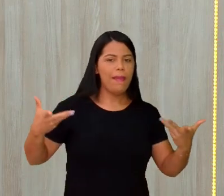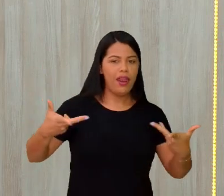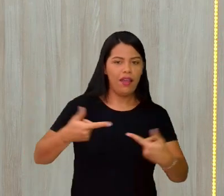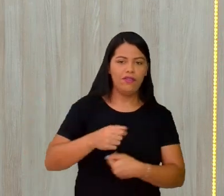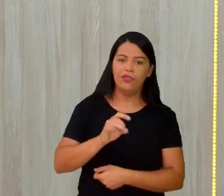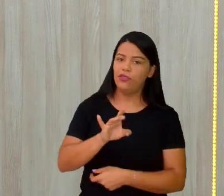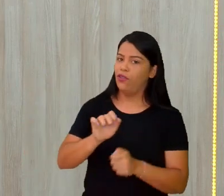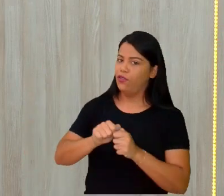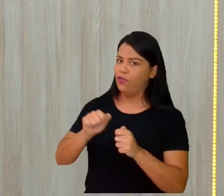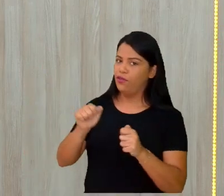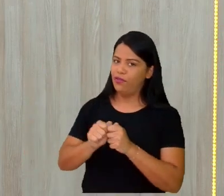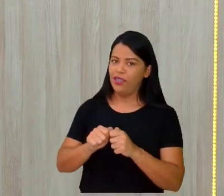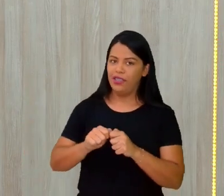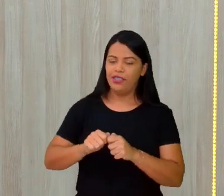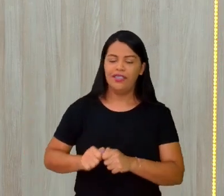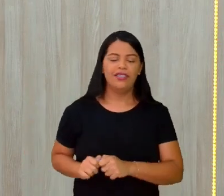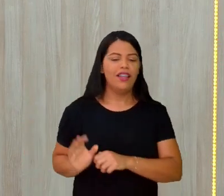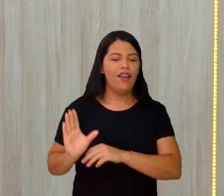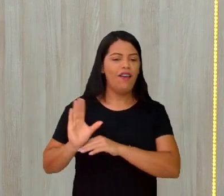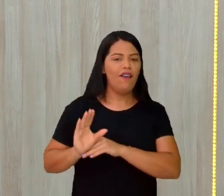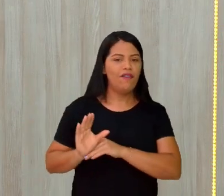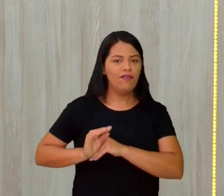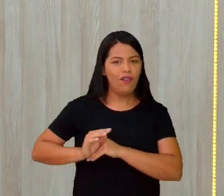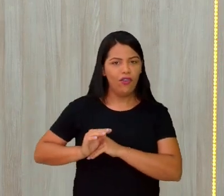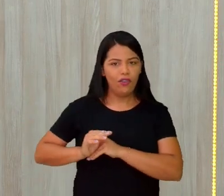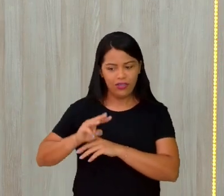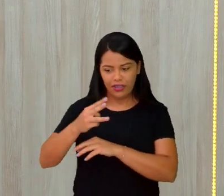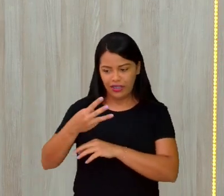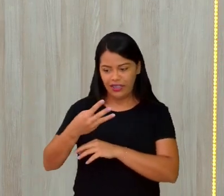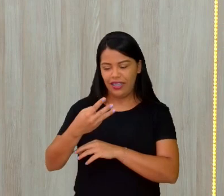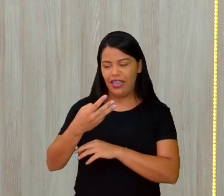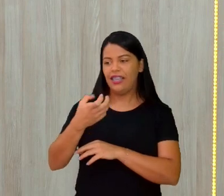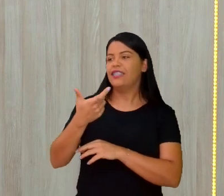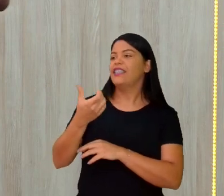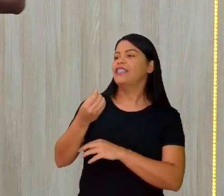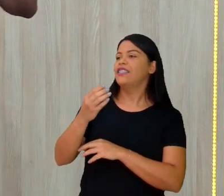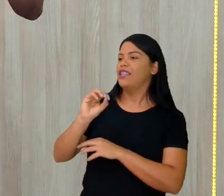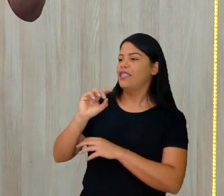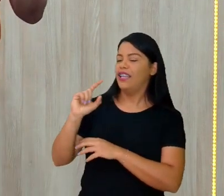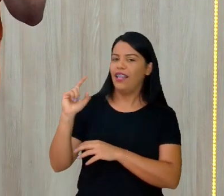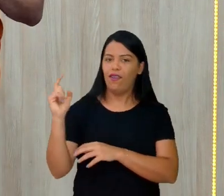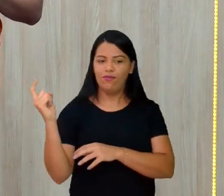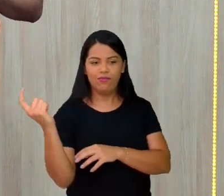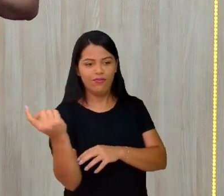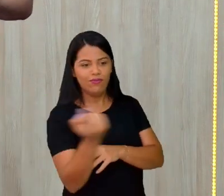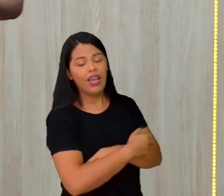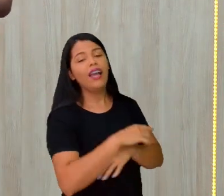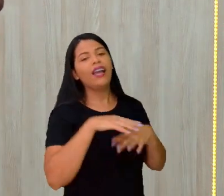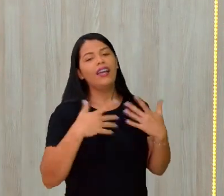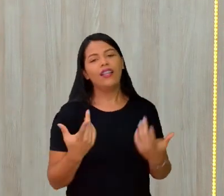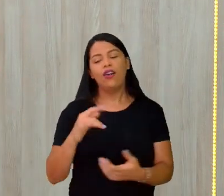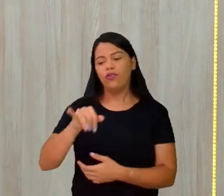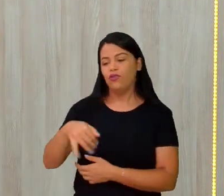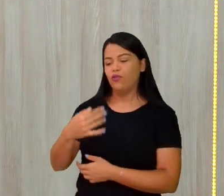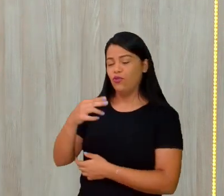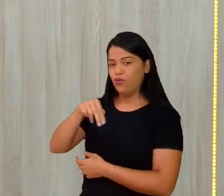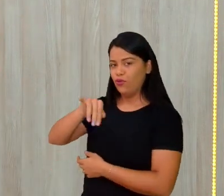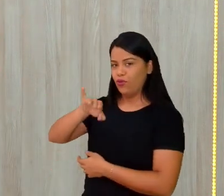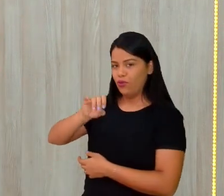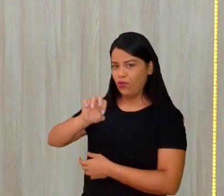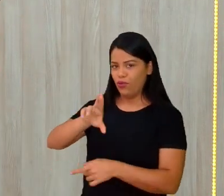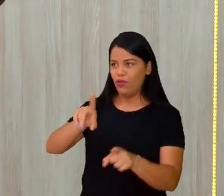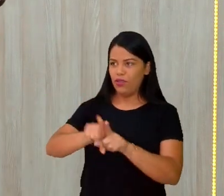Só não fez a foto 360 graus, né? Um videozinho, né? Mas, enfim, vai ter outra oportunidade. Juninho também é fantástico, né? É...